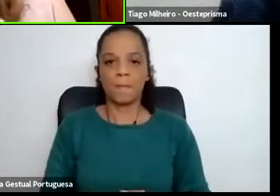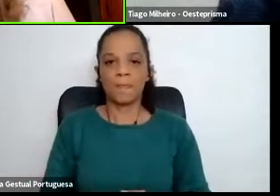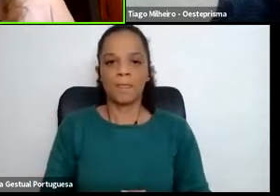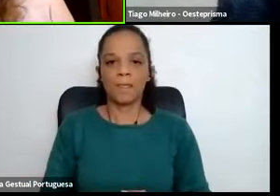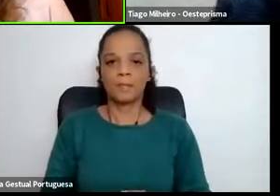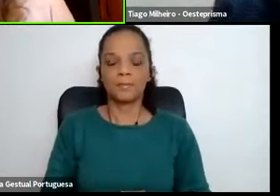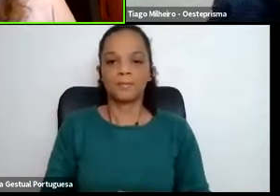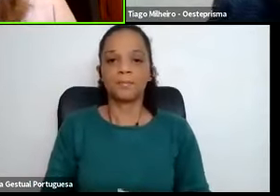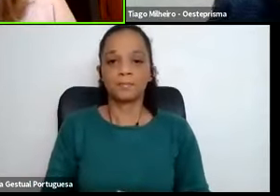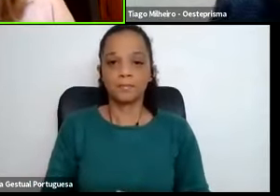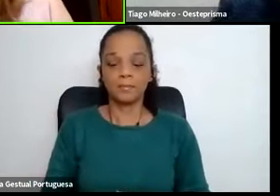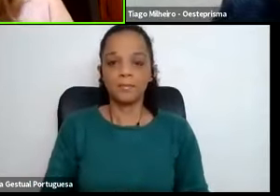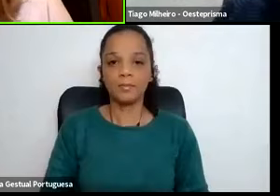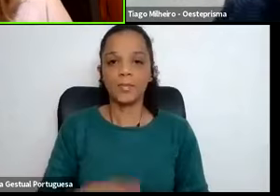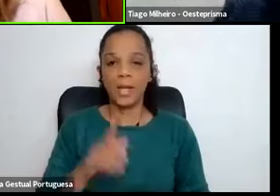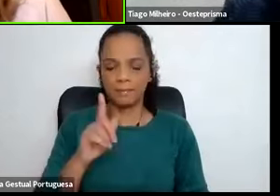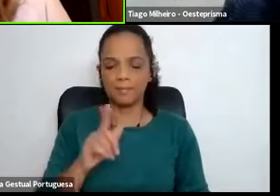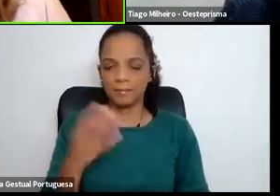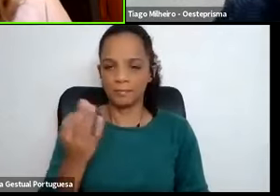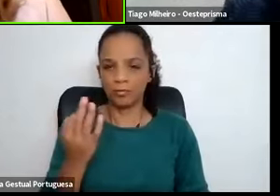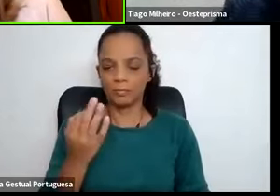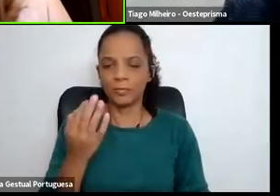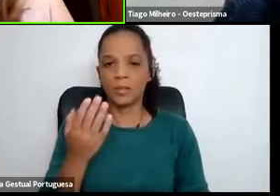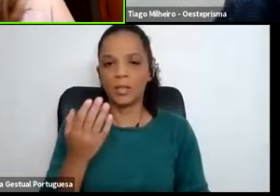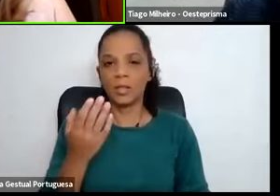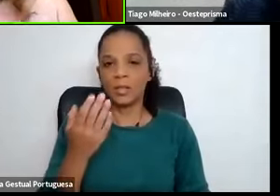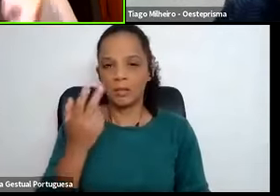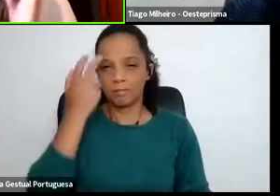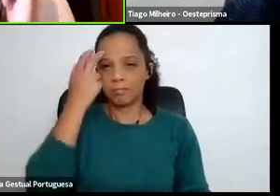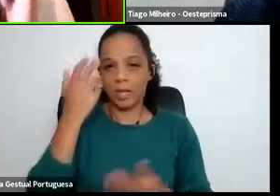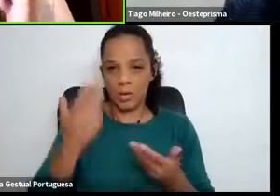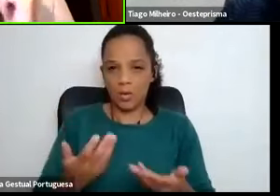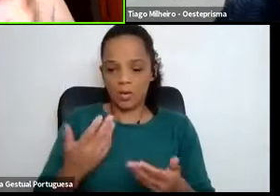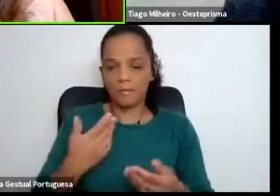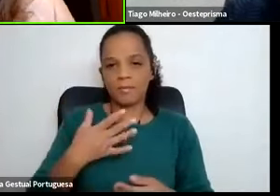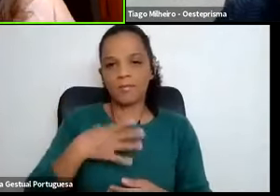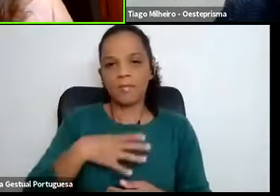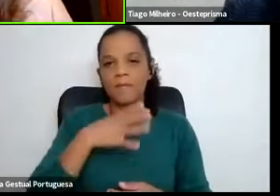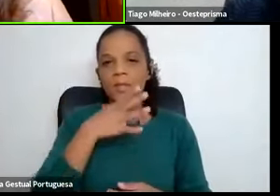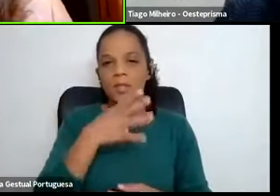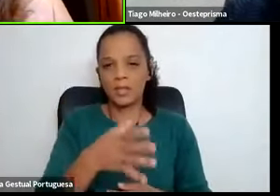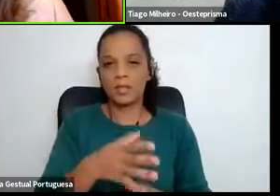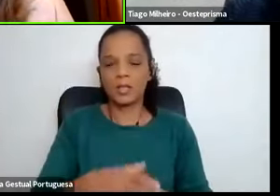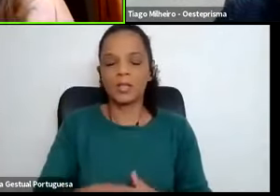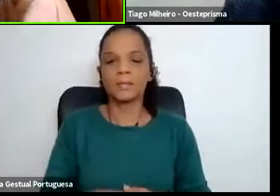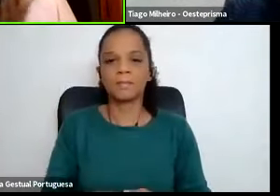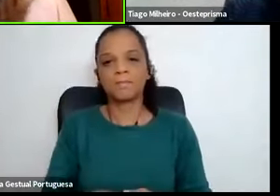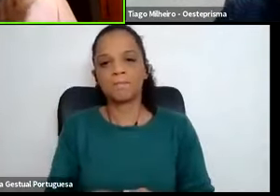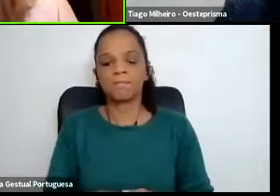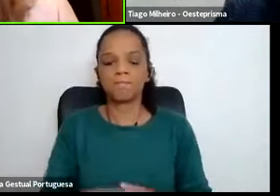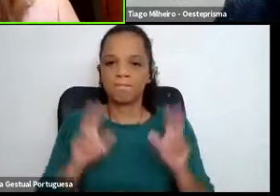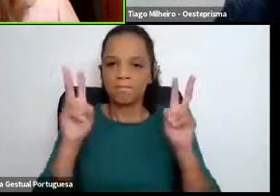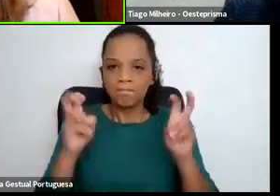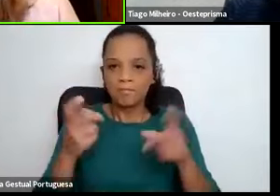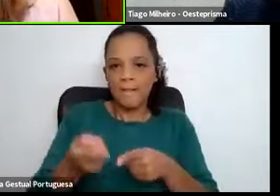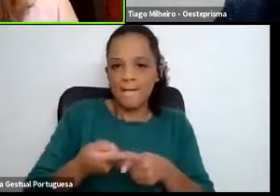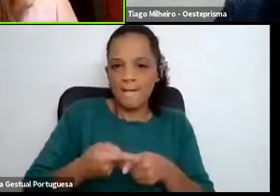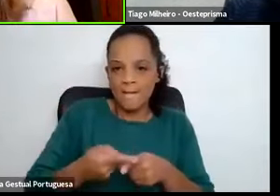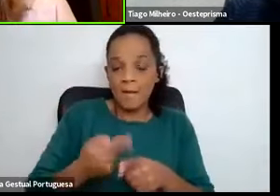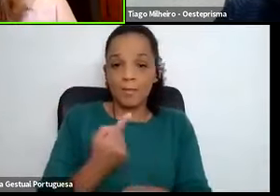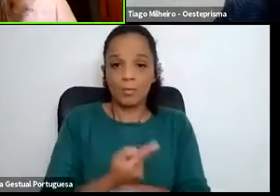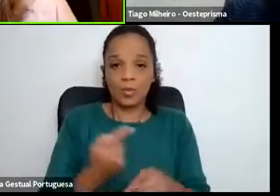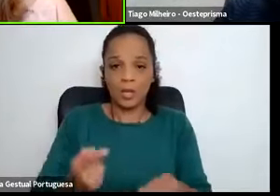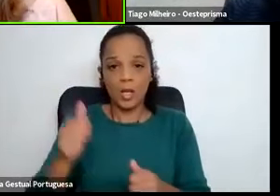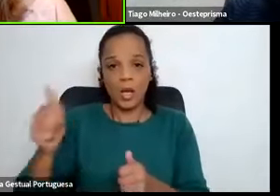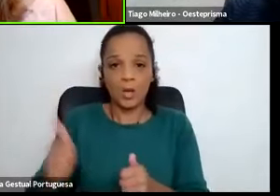O acompanhamento, já agora, queria aqui a referir uma questão interessante, porque o